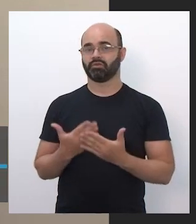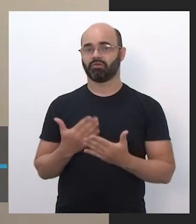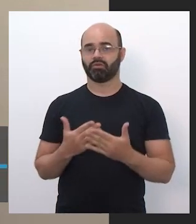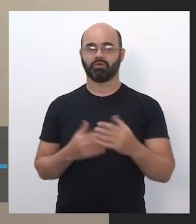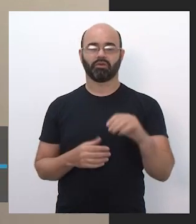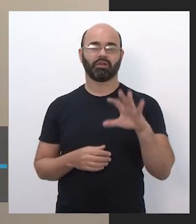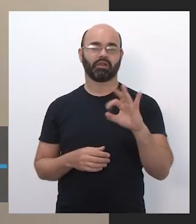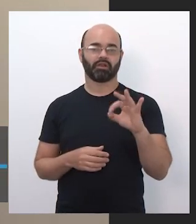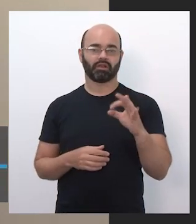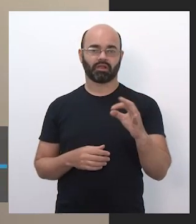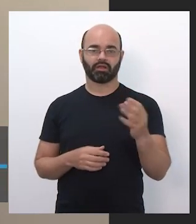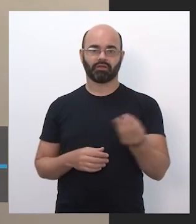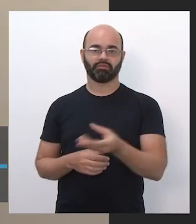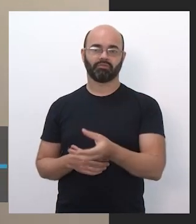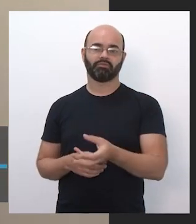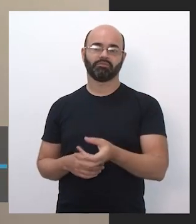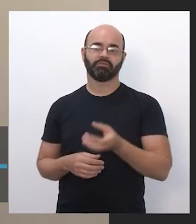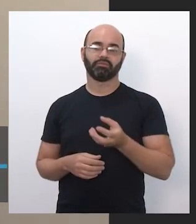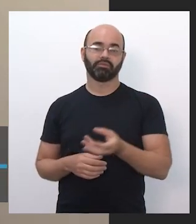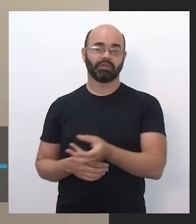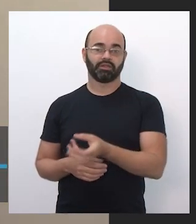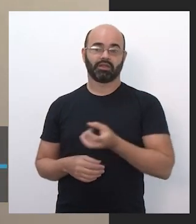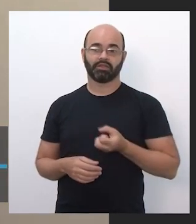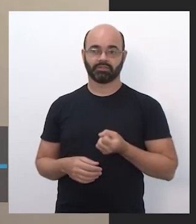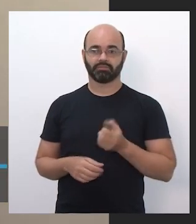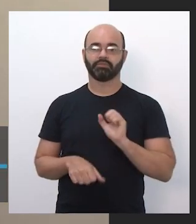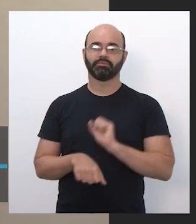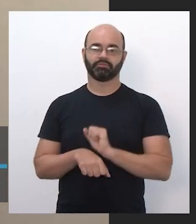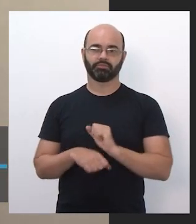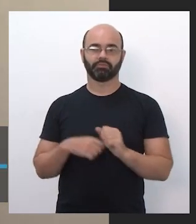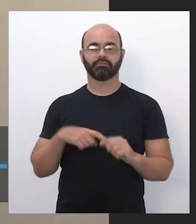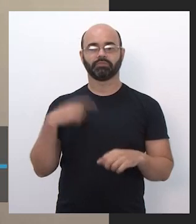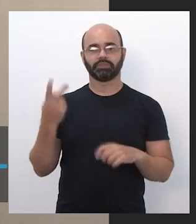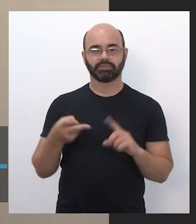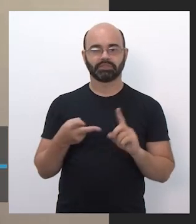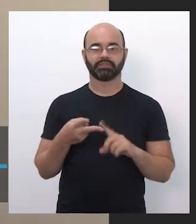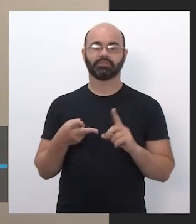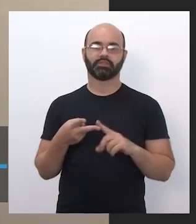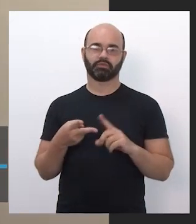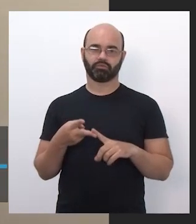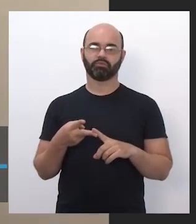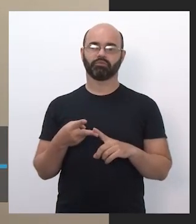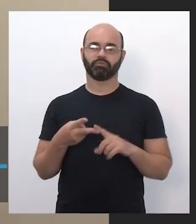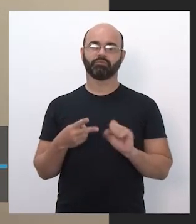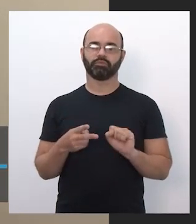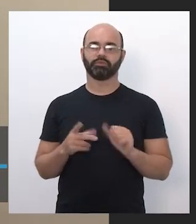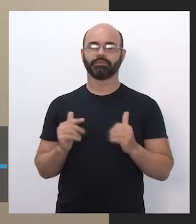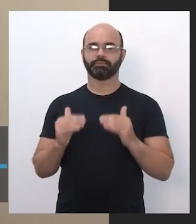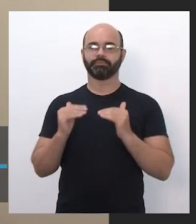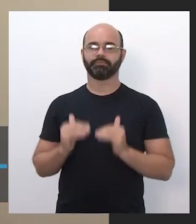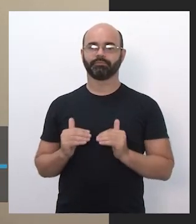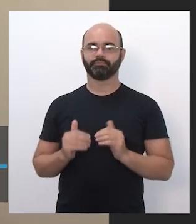pode aguardar um pouquinho mais porque vai chegar no segundo momento, tá bom? Pode passar.